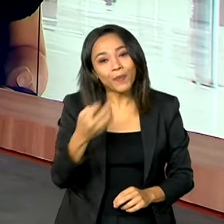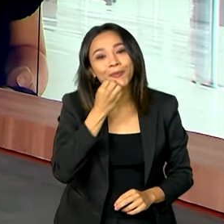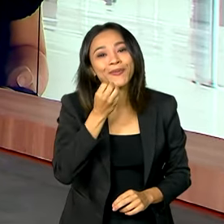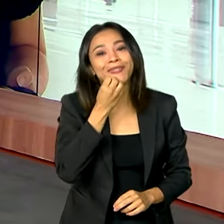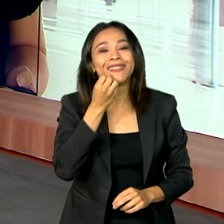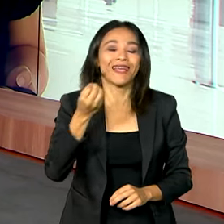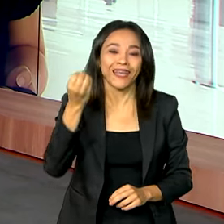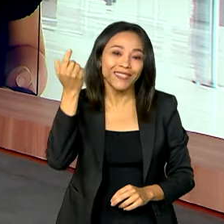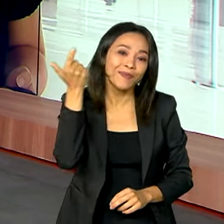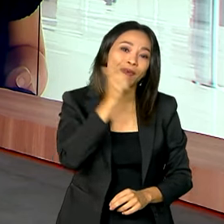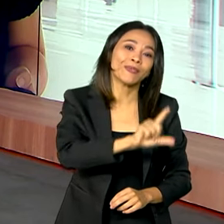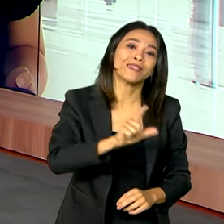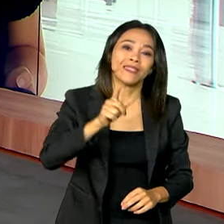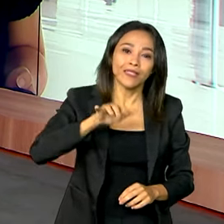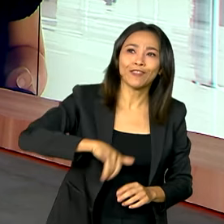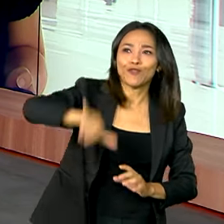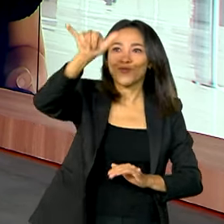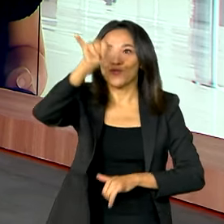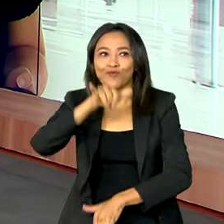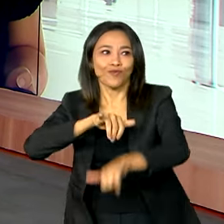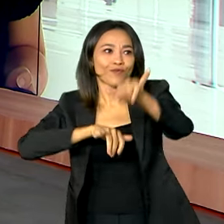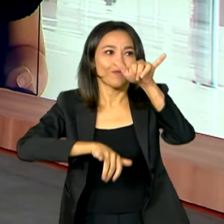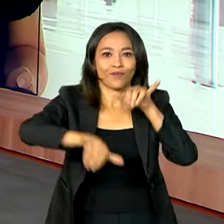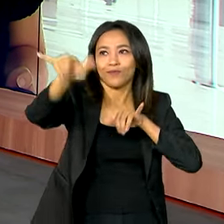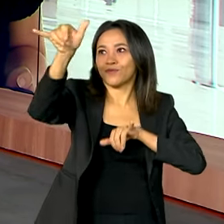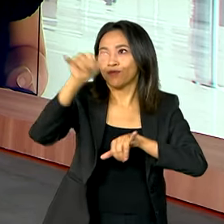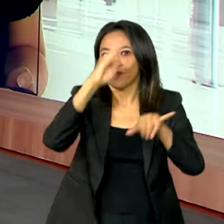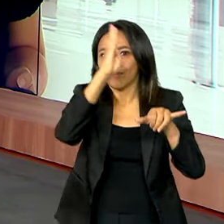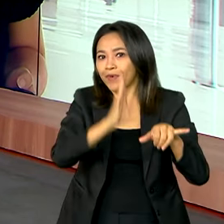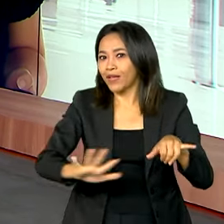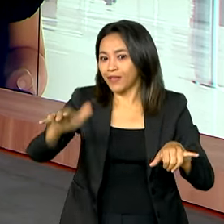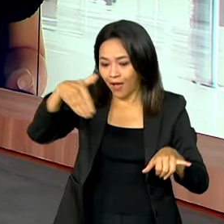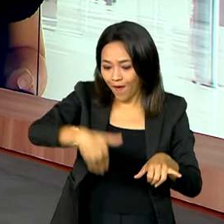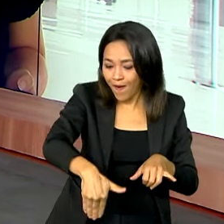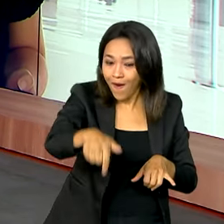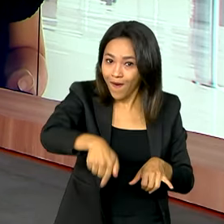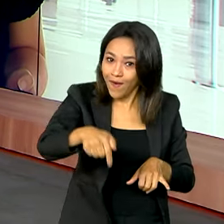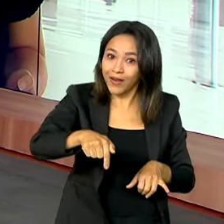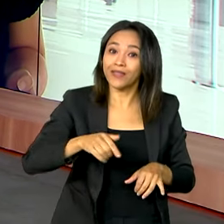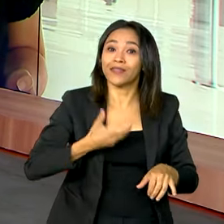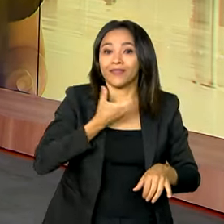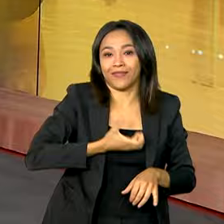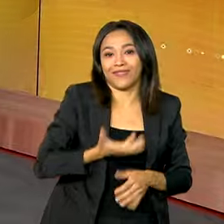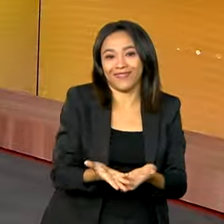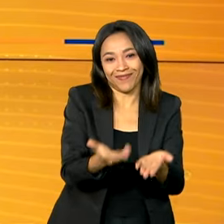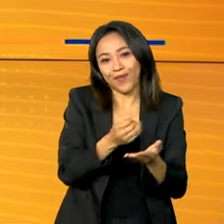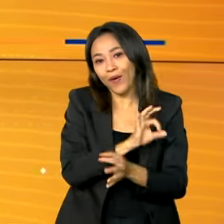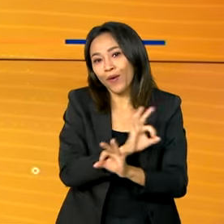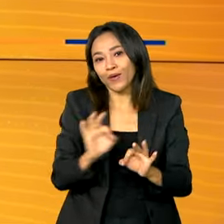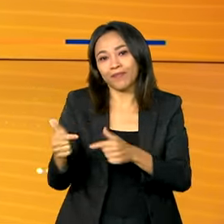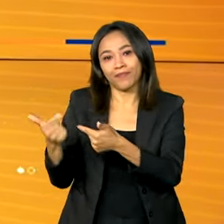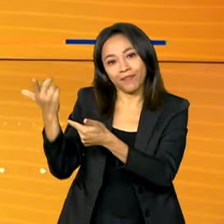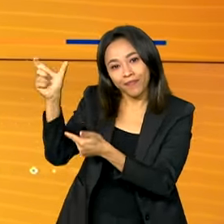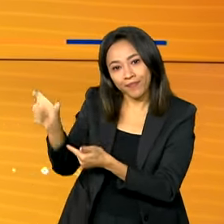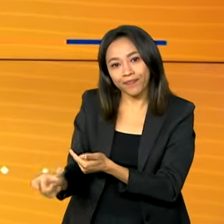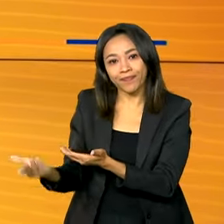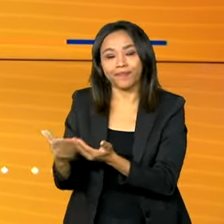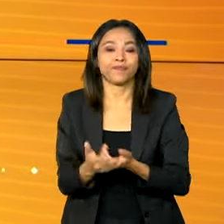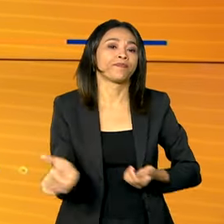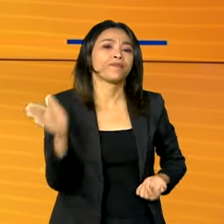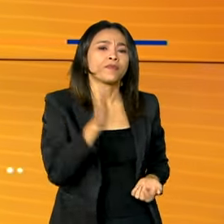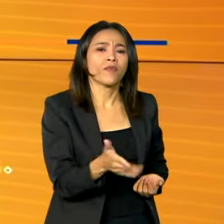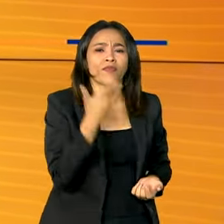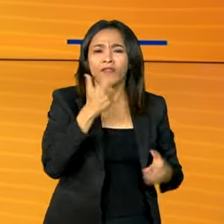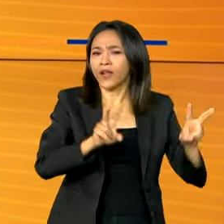brasileiro conseguir pegar um voo aí nesse fim de ano. Obrigada, ótimo trabalho para você. Vamos falar agora